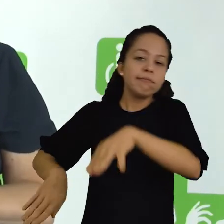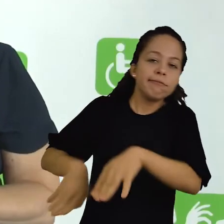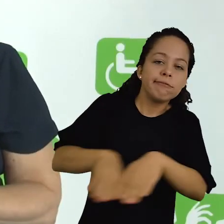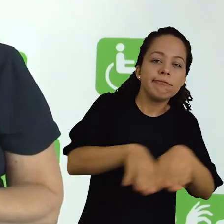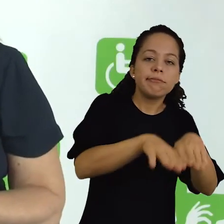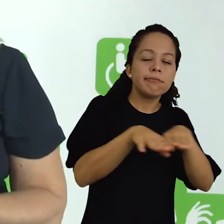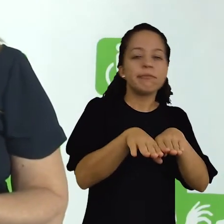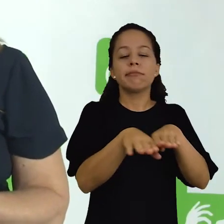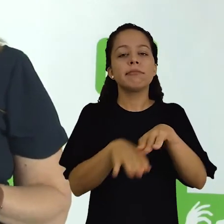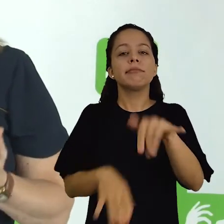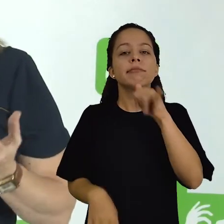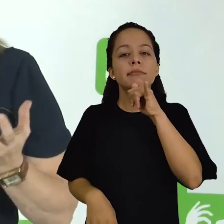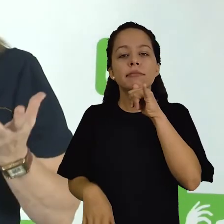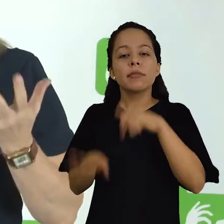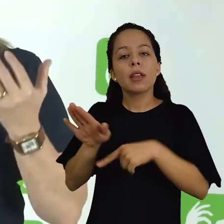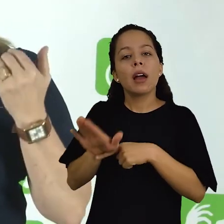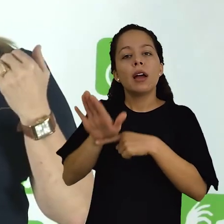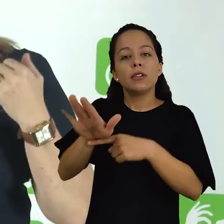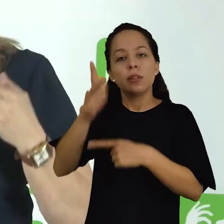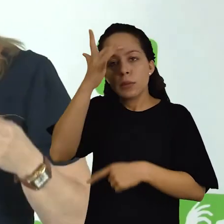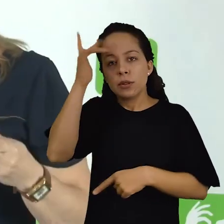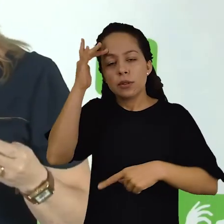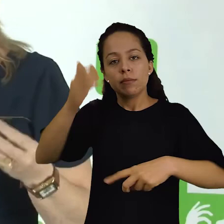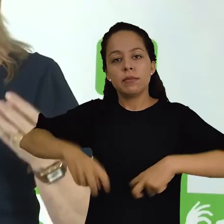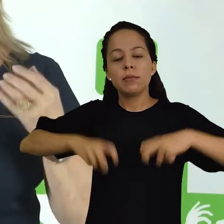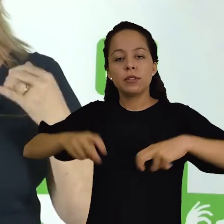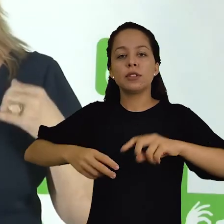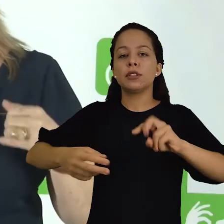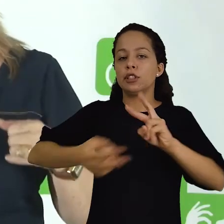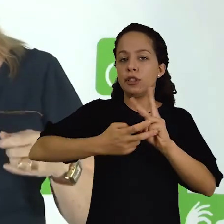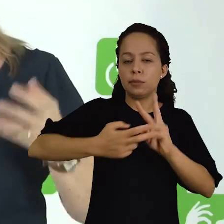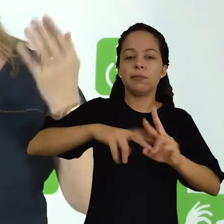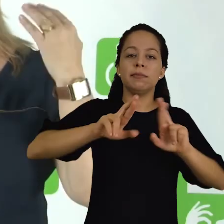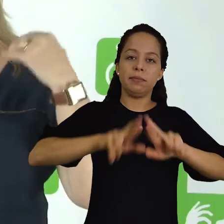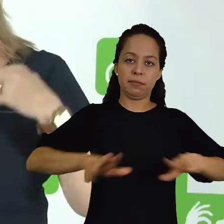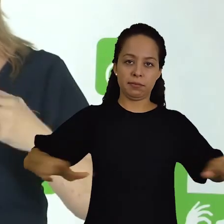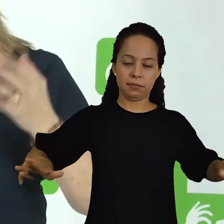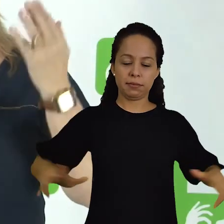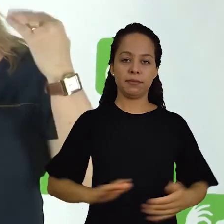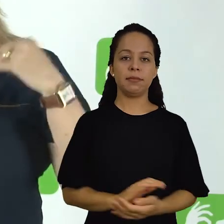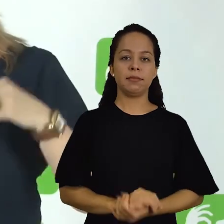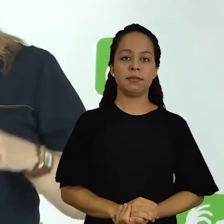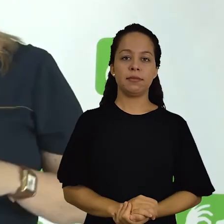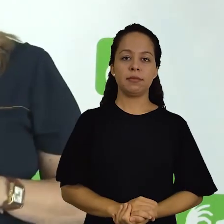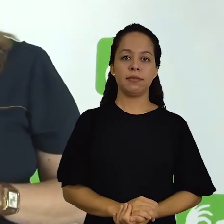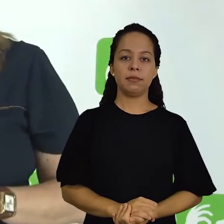sobretudo em relação a investigações junto a operários, a camponeses, a índios e etc. E aí aí